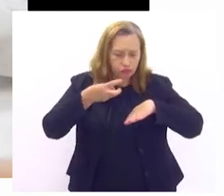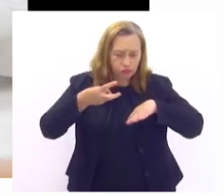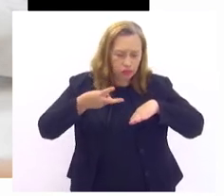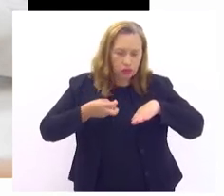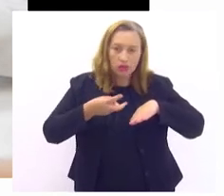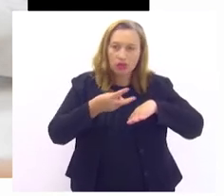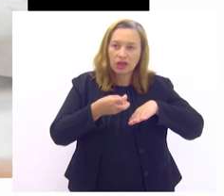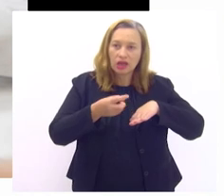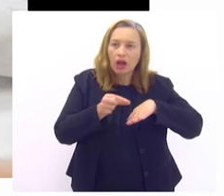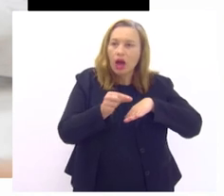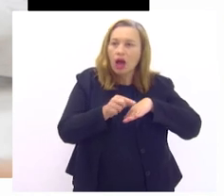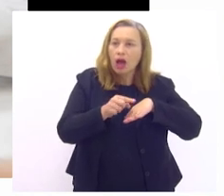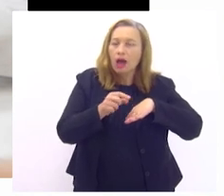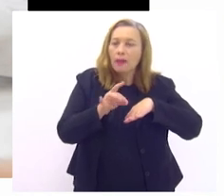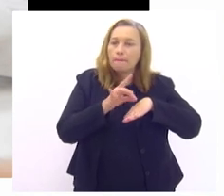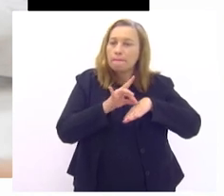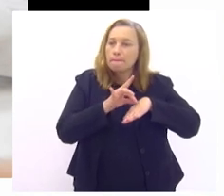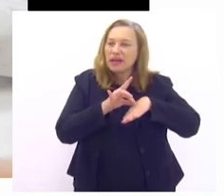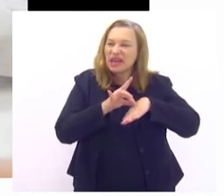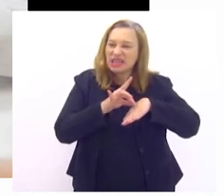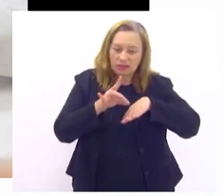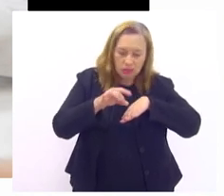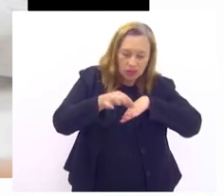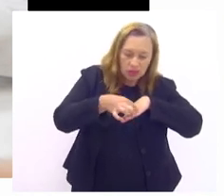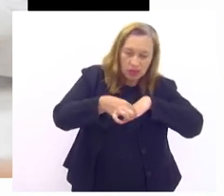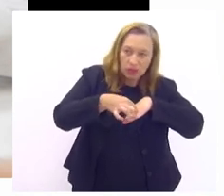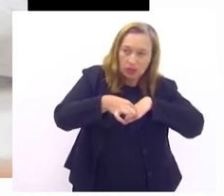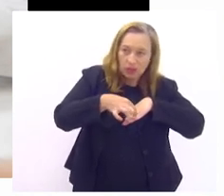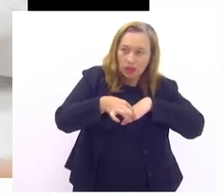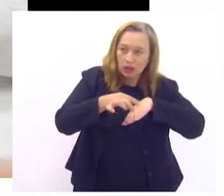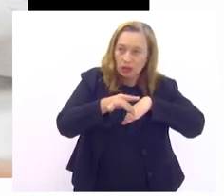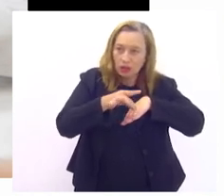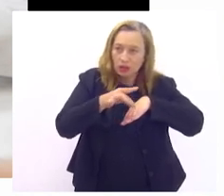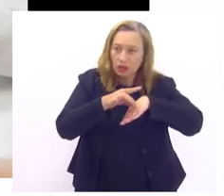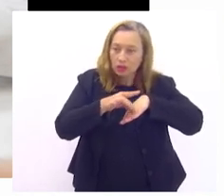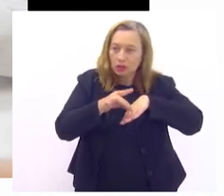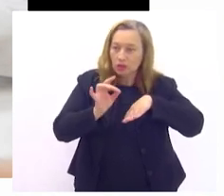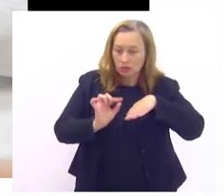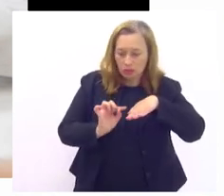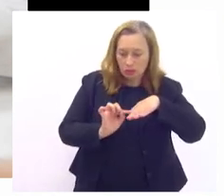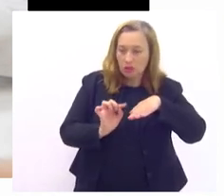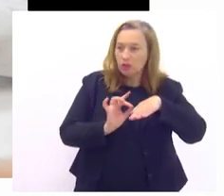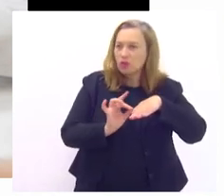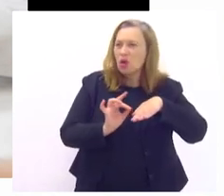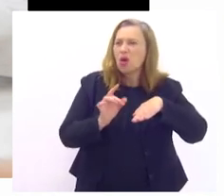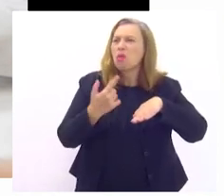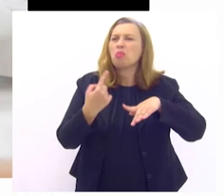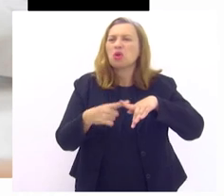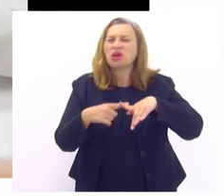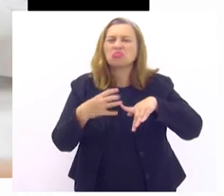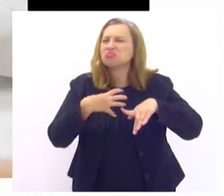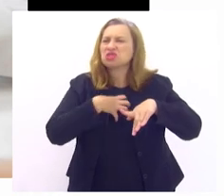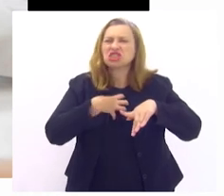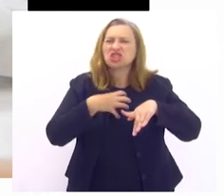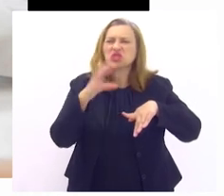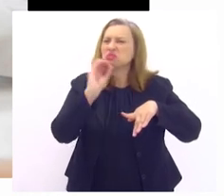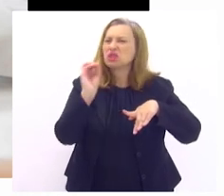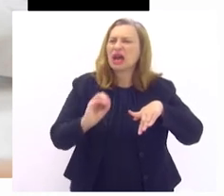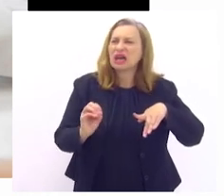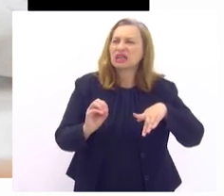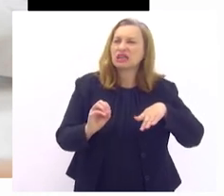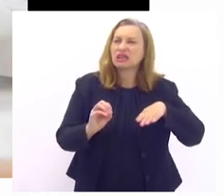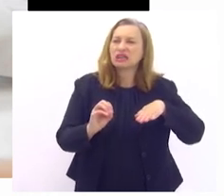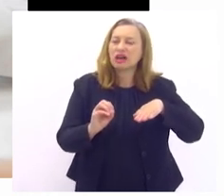necrose no quinto dedo né que a gente fala ali por quê porque a pessoa realmente não sentiu que estava machucando